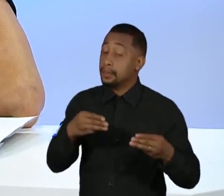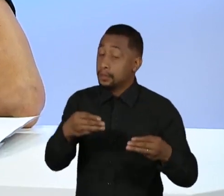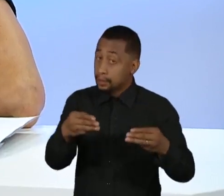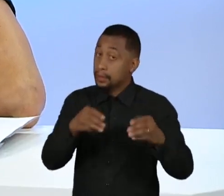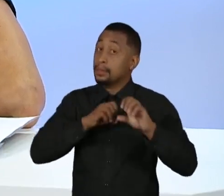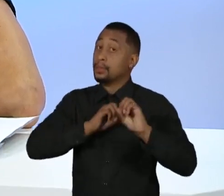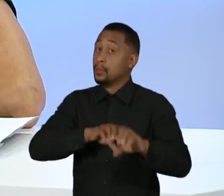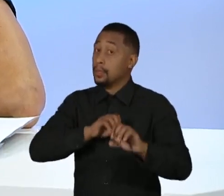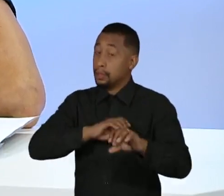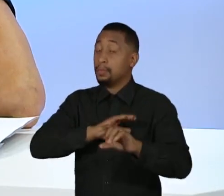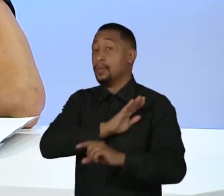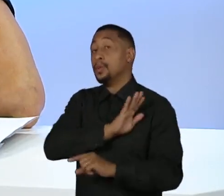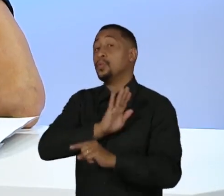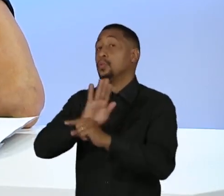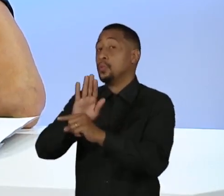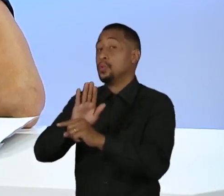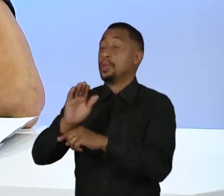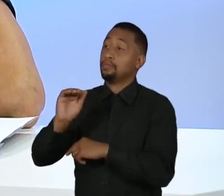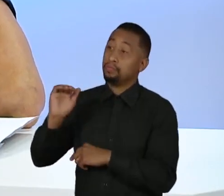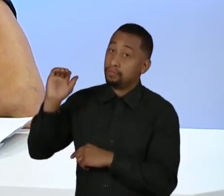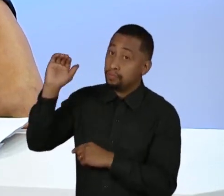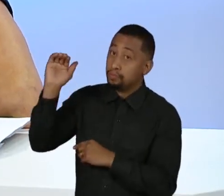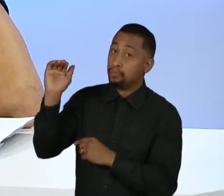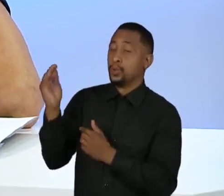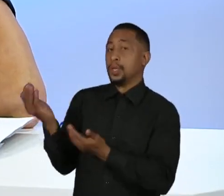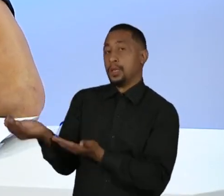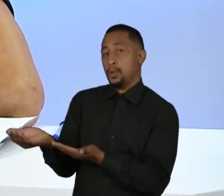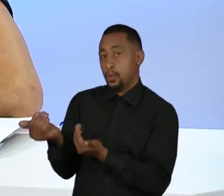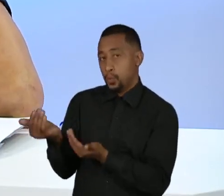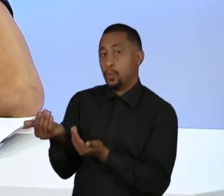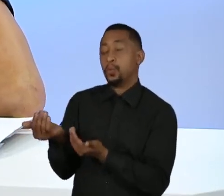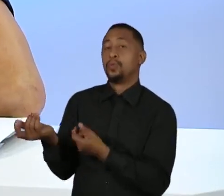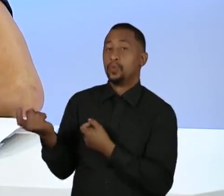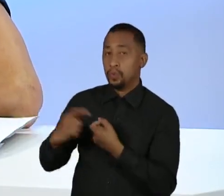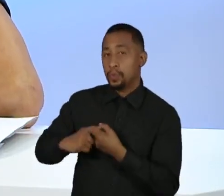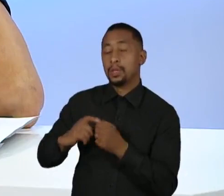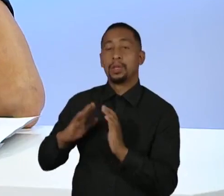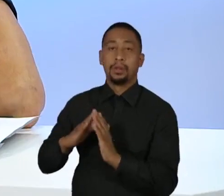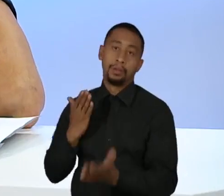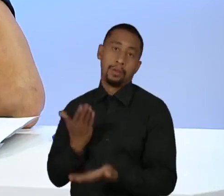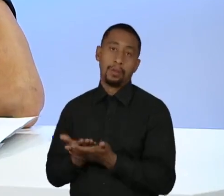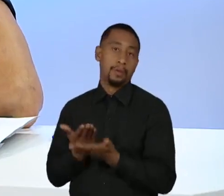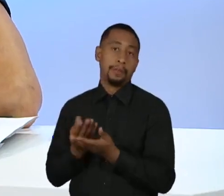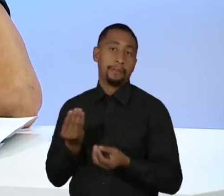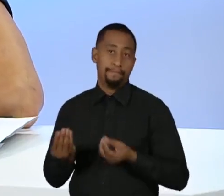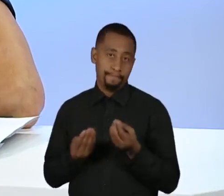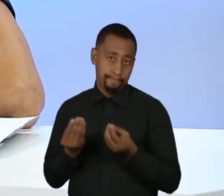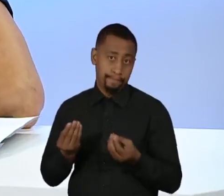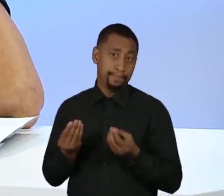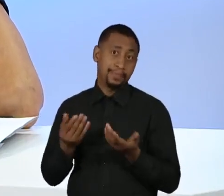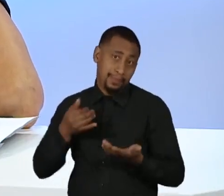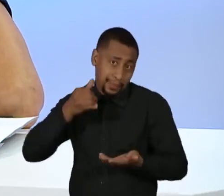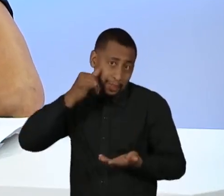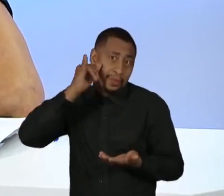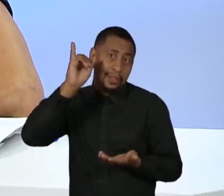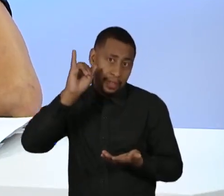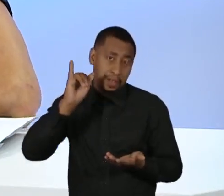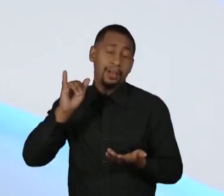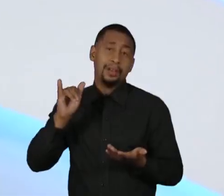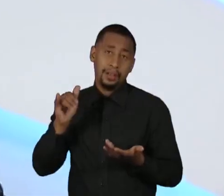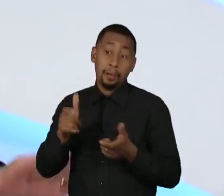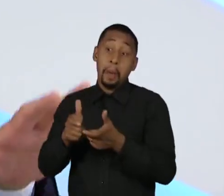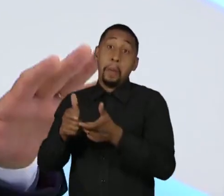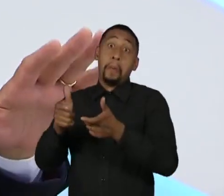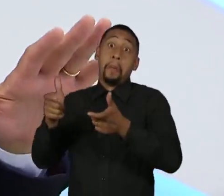tipo de educação e minimizar as questões de analfabetismo no Brasil? Tatiana,